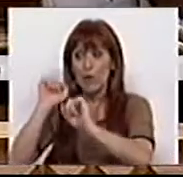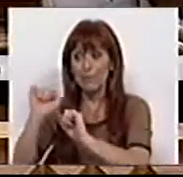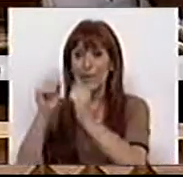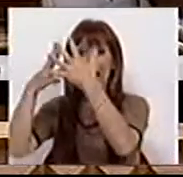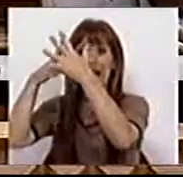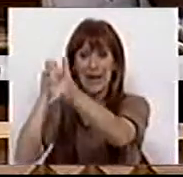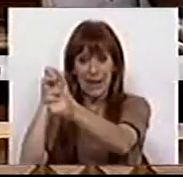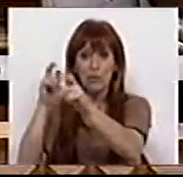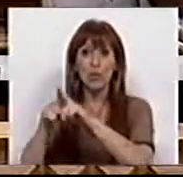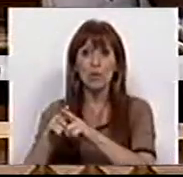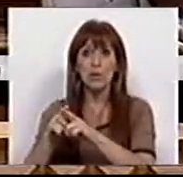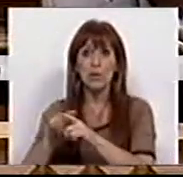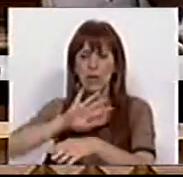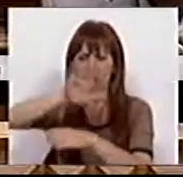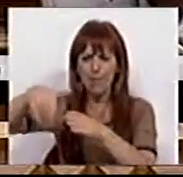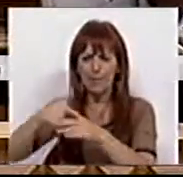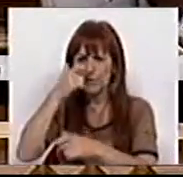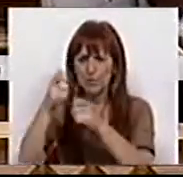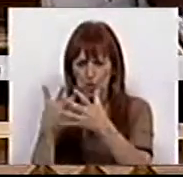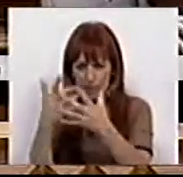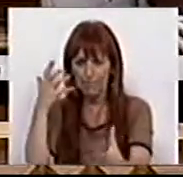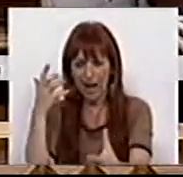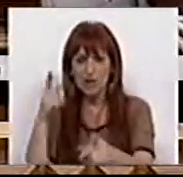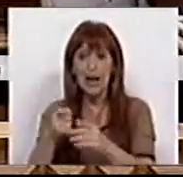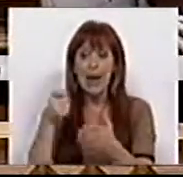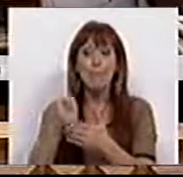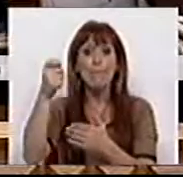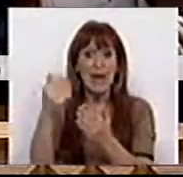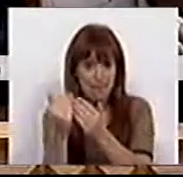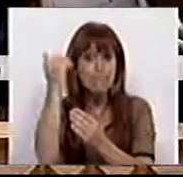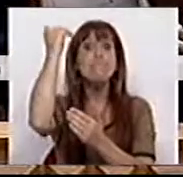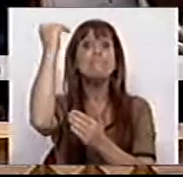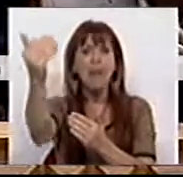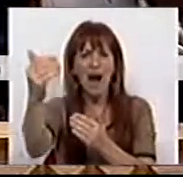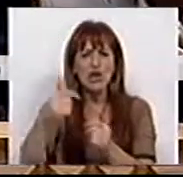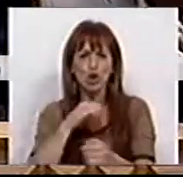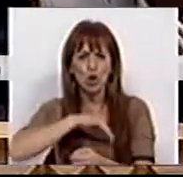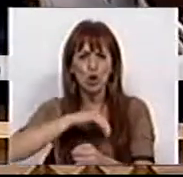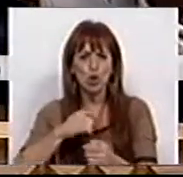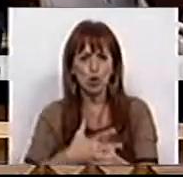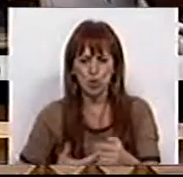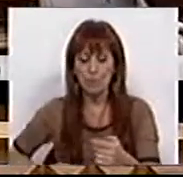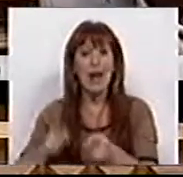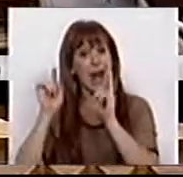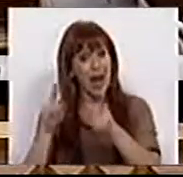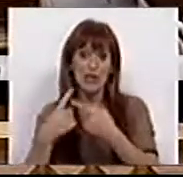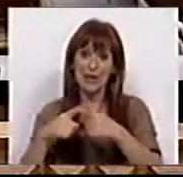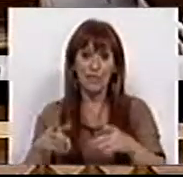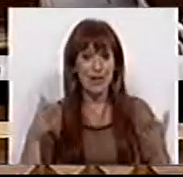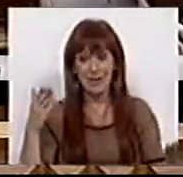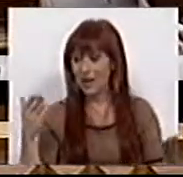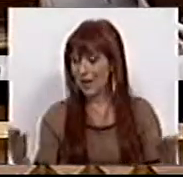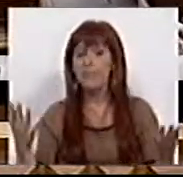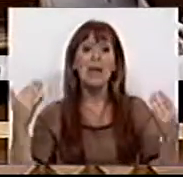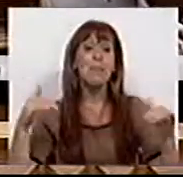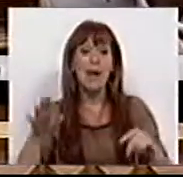irlandês abrange mais pessoas e paga mais subsídio. É esta a diferença.